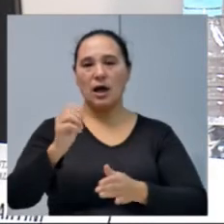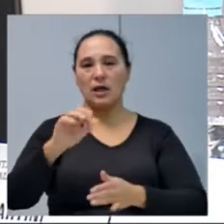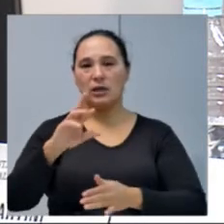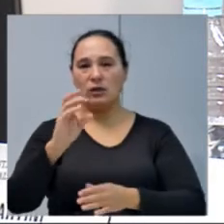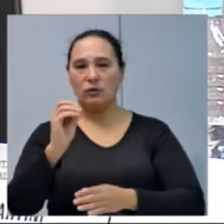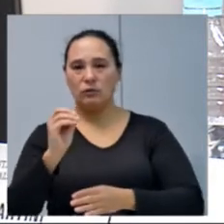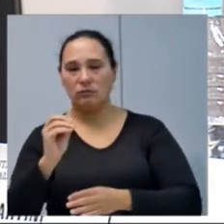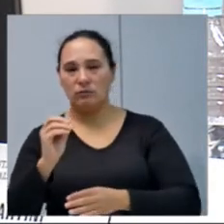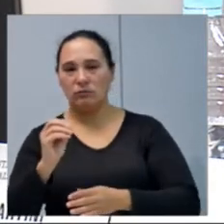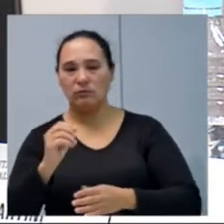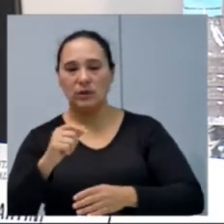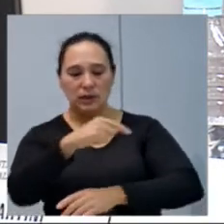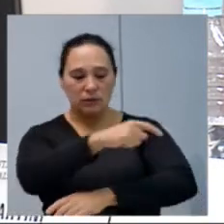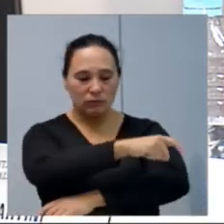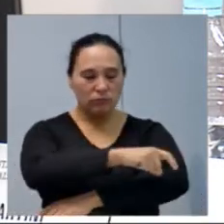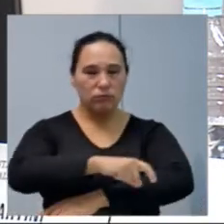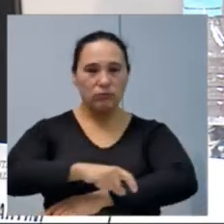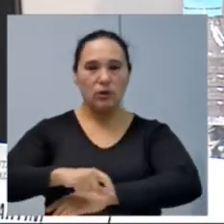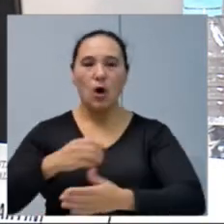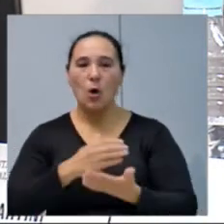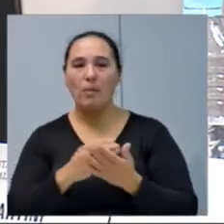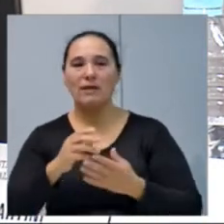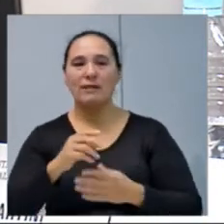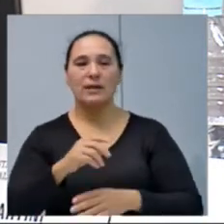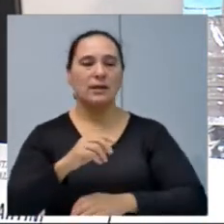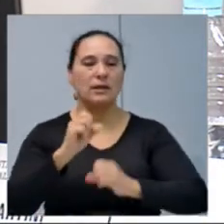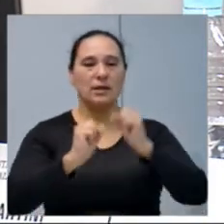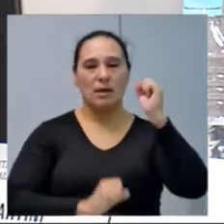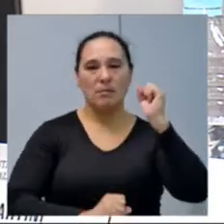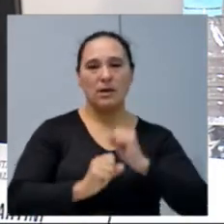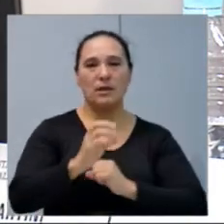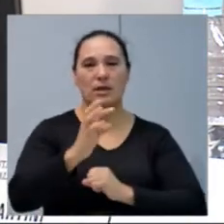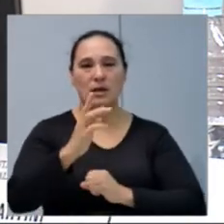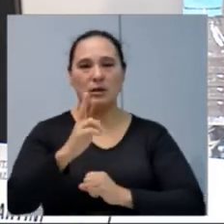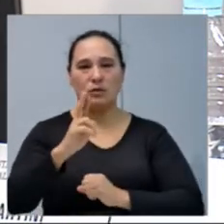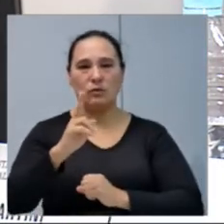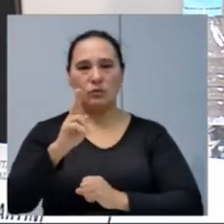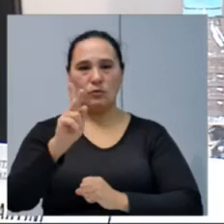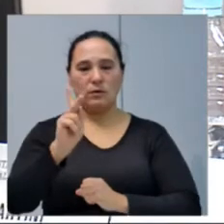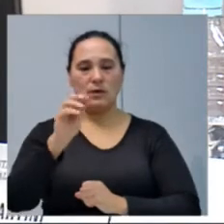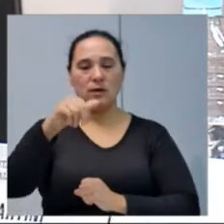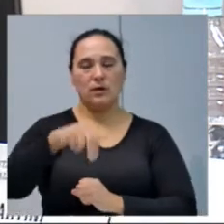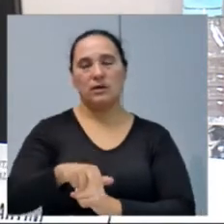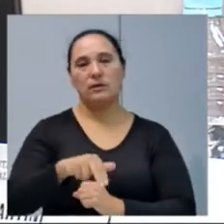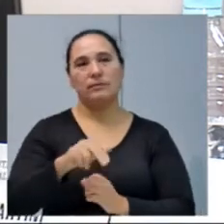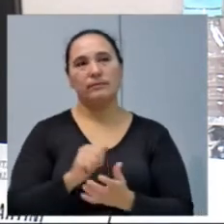o adjunto Mas Vestres, que inicia na Trucã e finda, então, na rua Visconde Cairu.